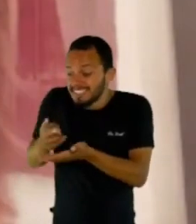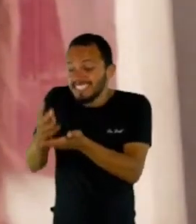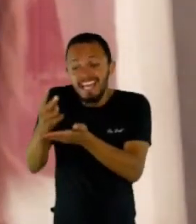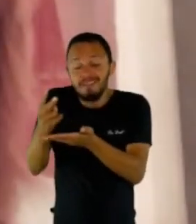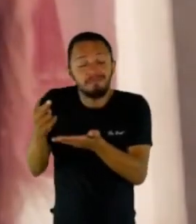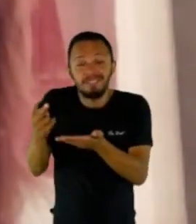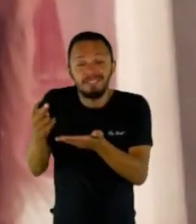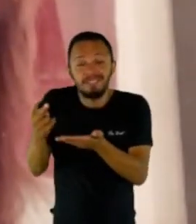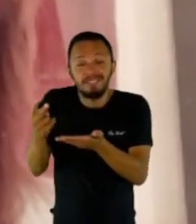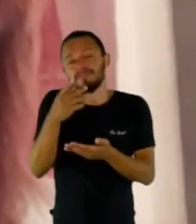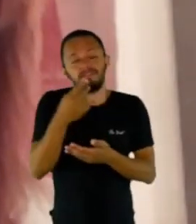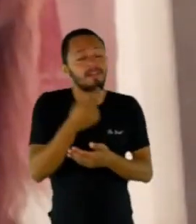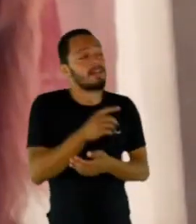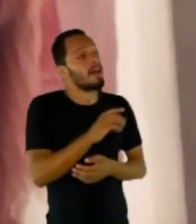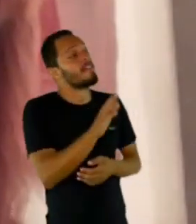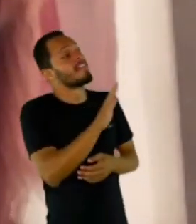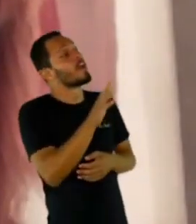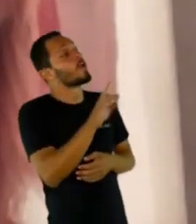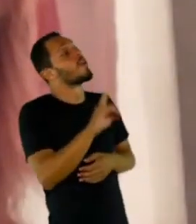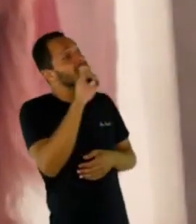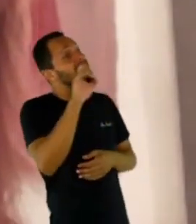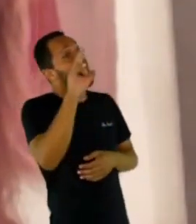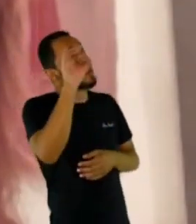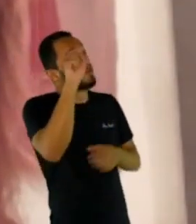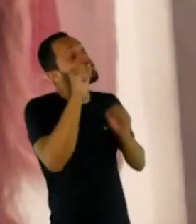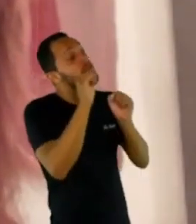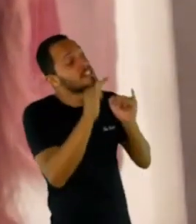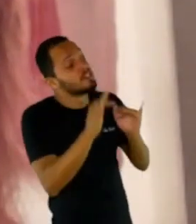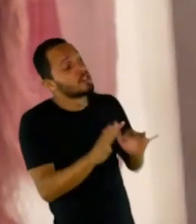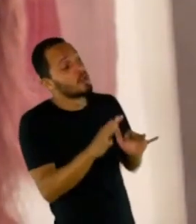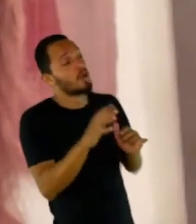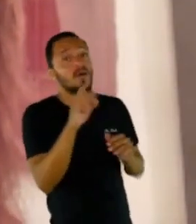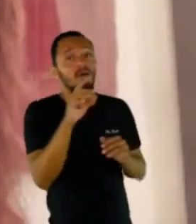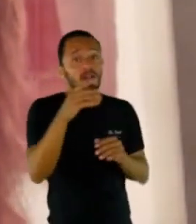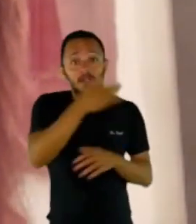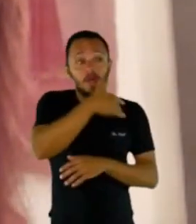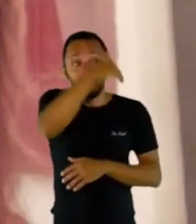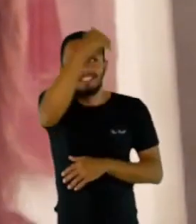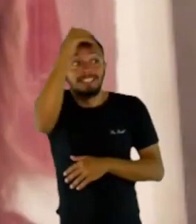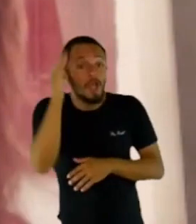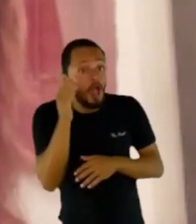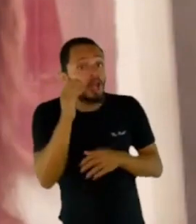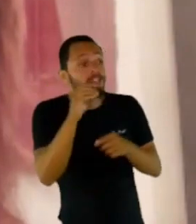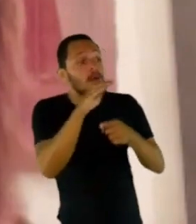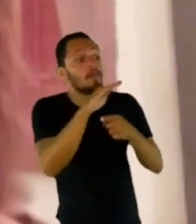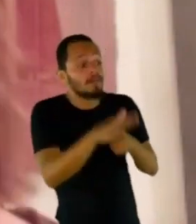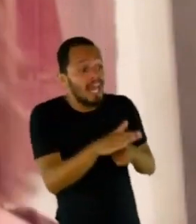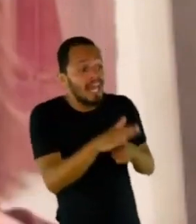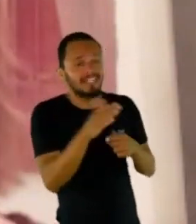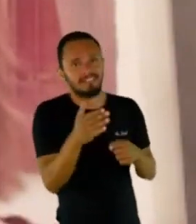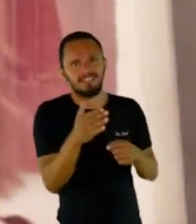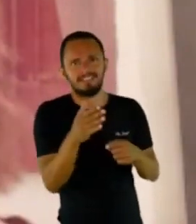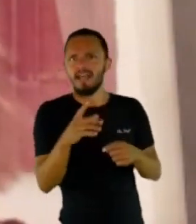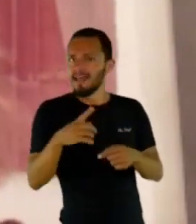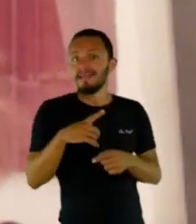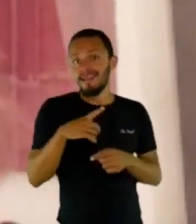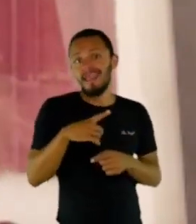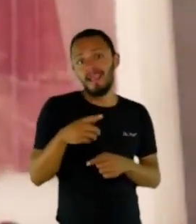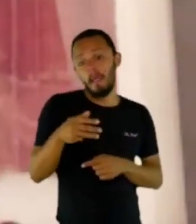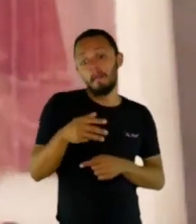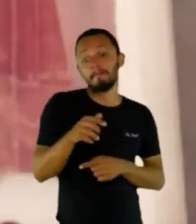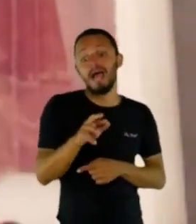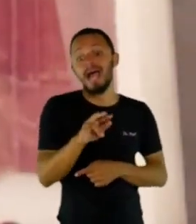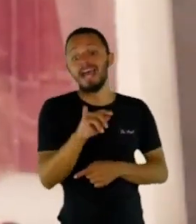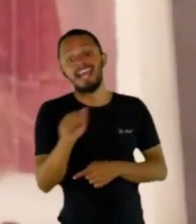proteja, tem sim, tem sempre um pouquinho dessa fé. As minhas Marias, sem dúvida nenhuma, só de ser Maria, né? Já